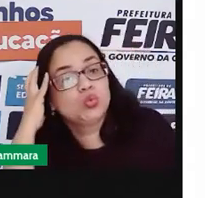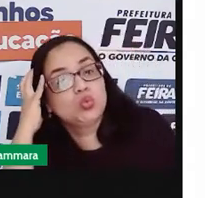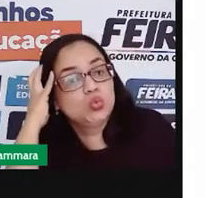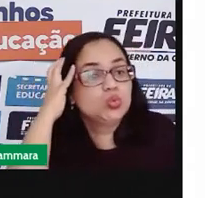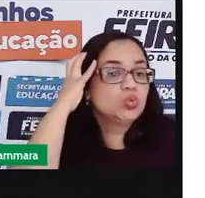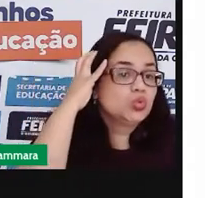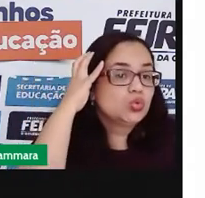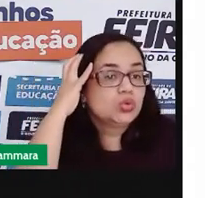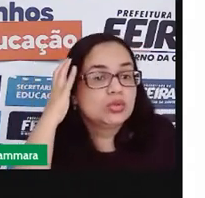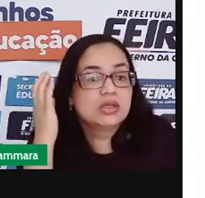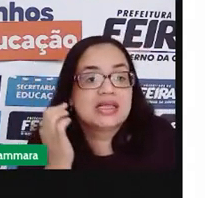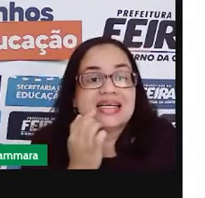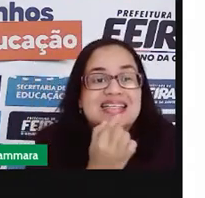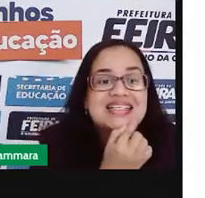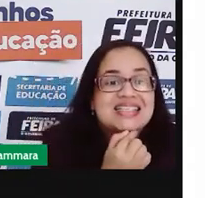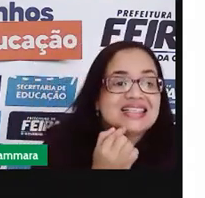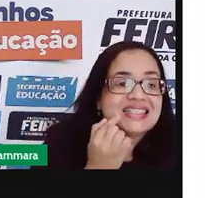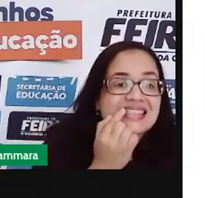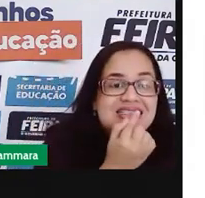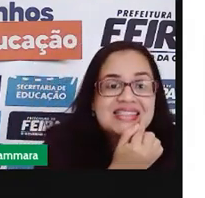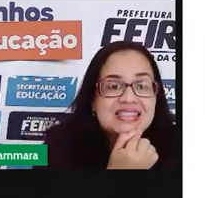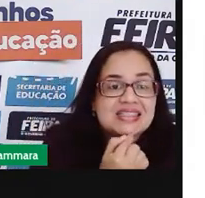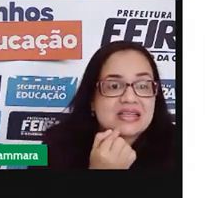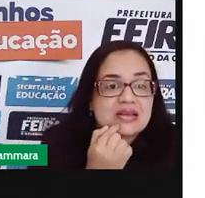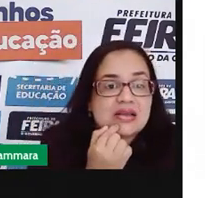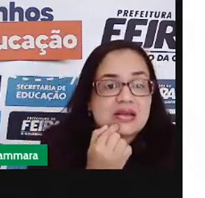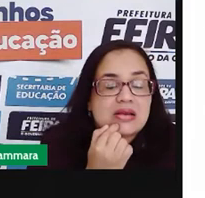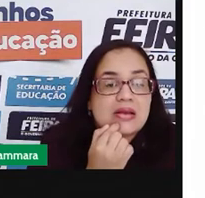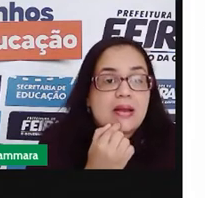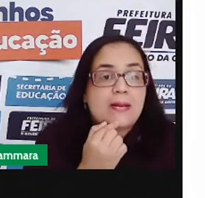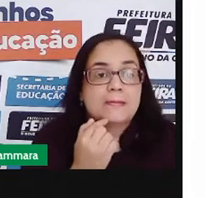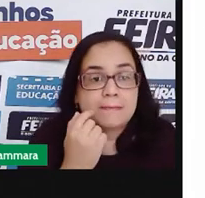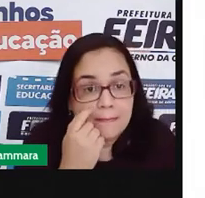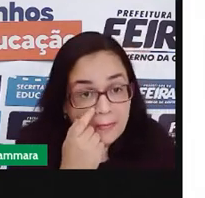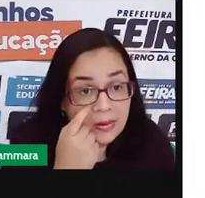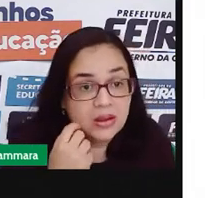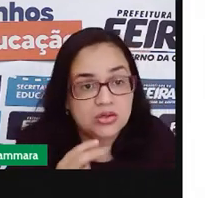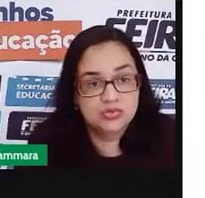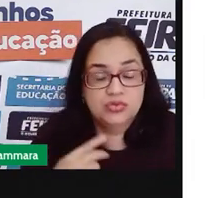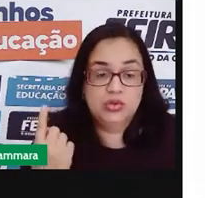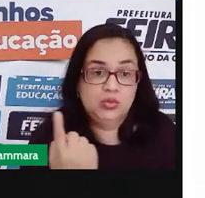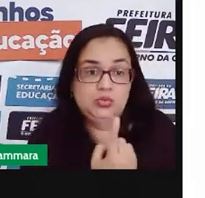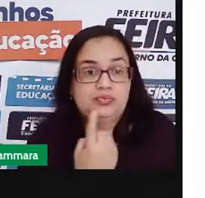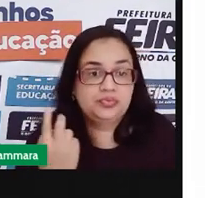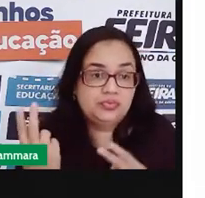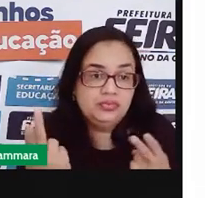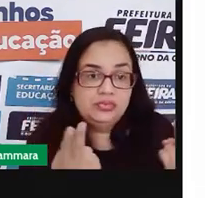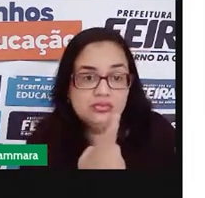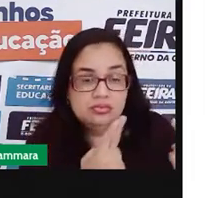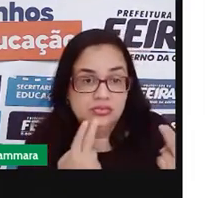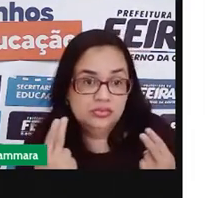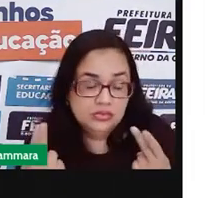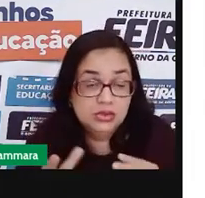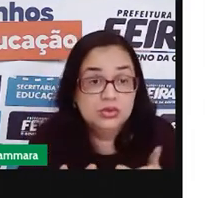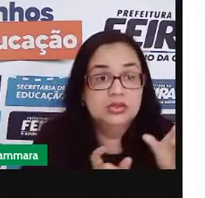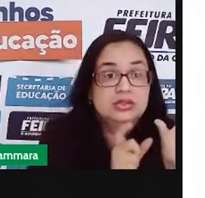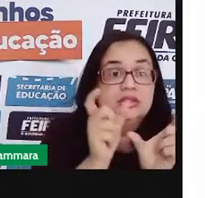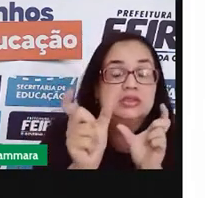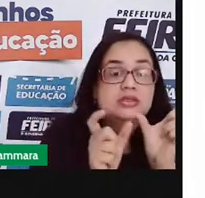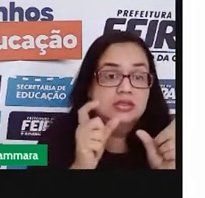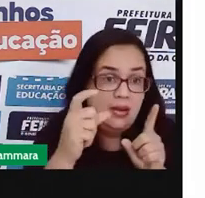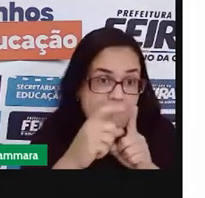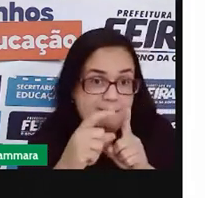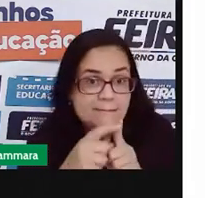saiu dos nossos lábios. O formato que a boca faz, foi o mesmo. Em todas as formadas.